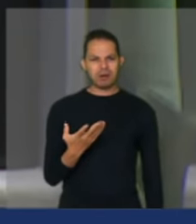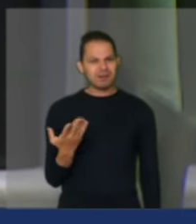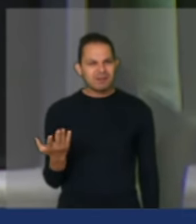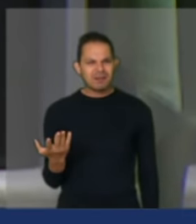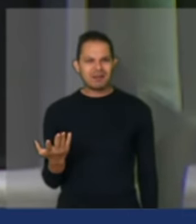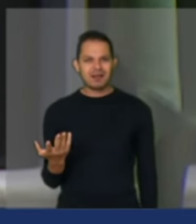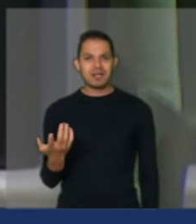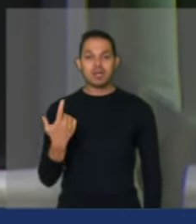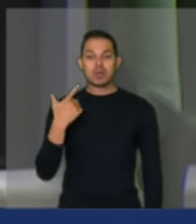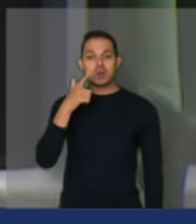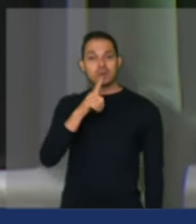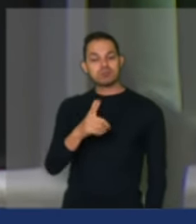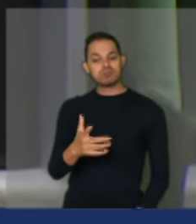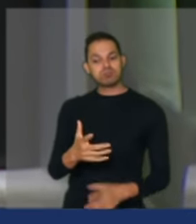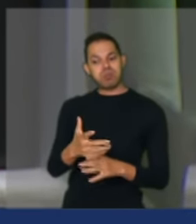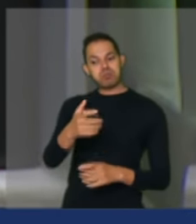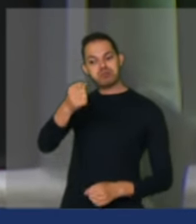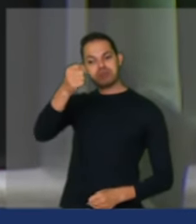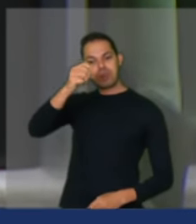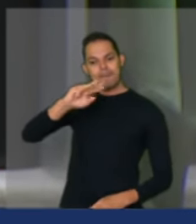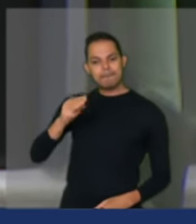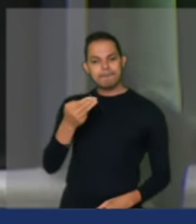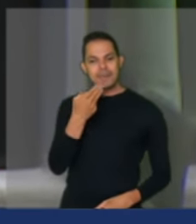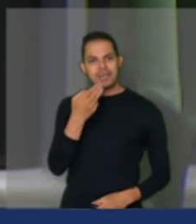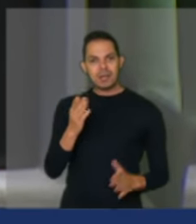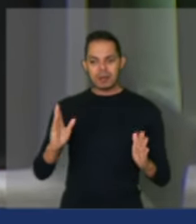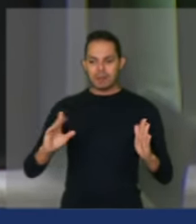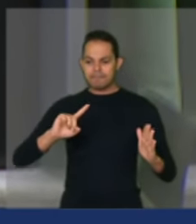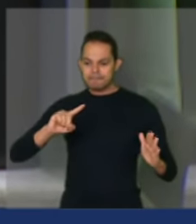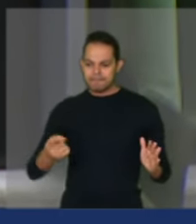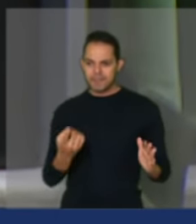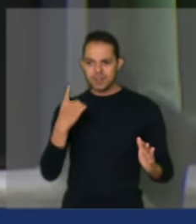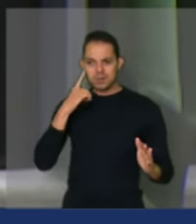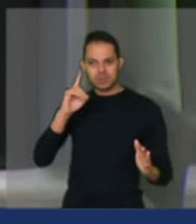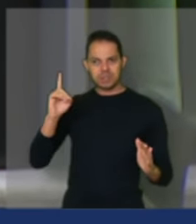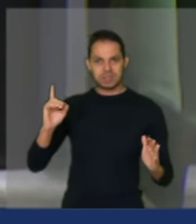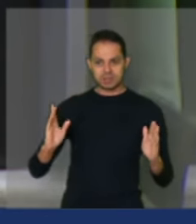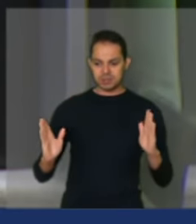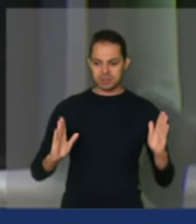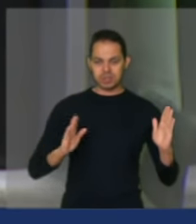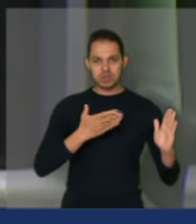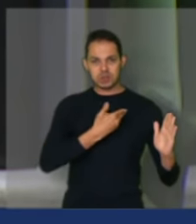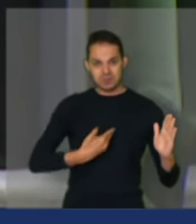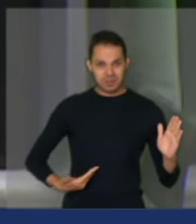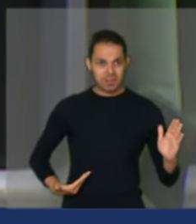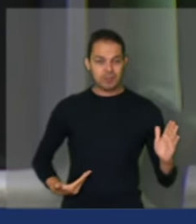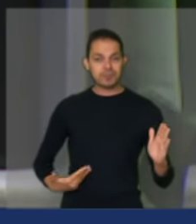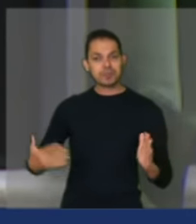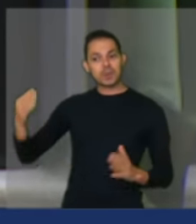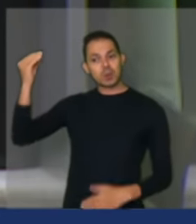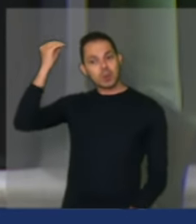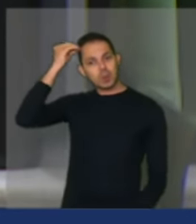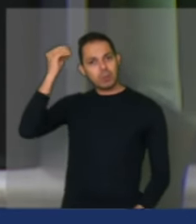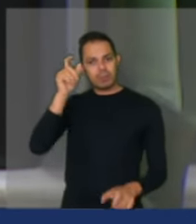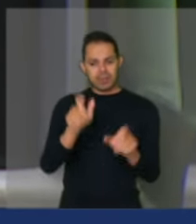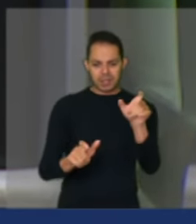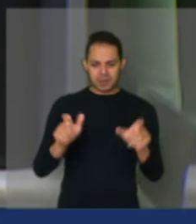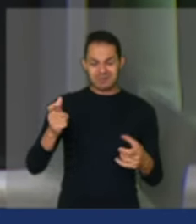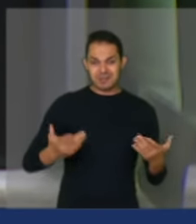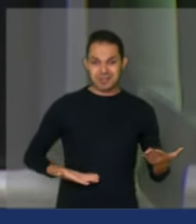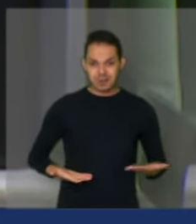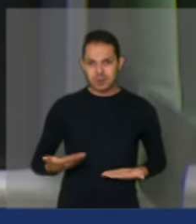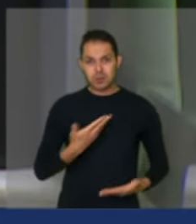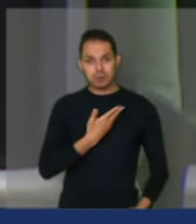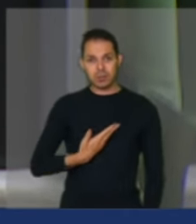faturar milhões em mil dias de governo e consegue culpar os servidores públicos.